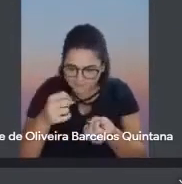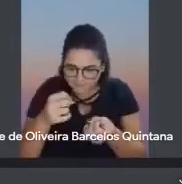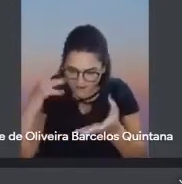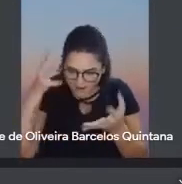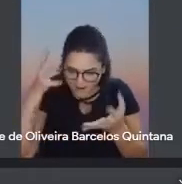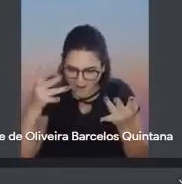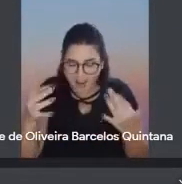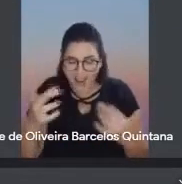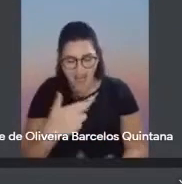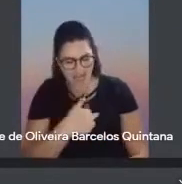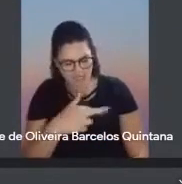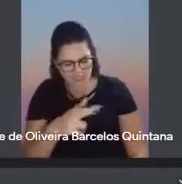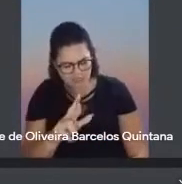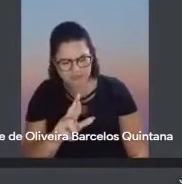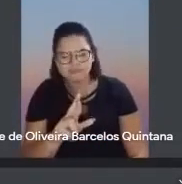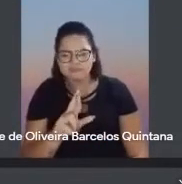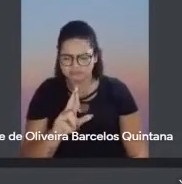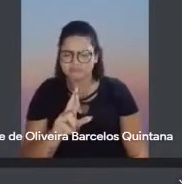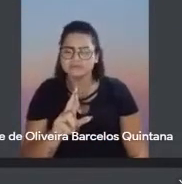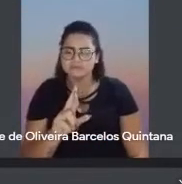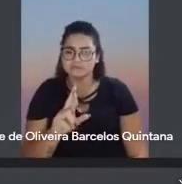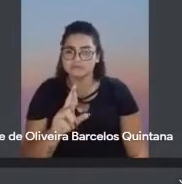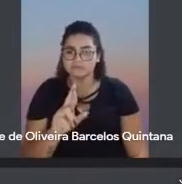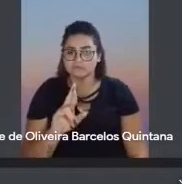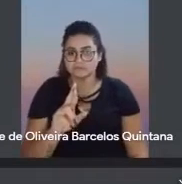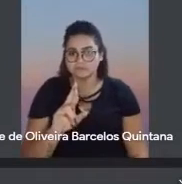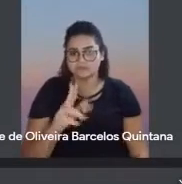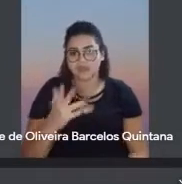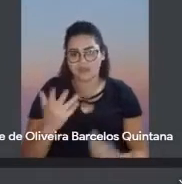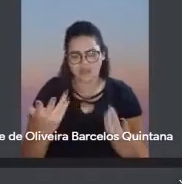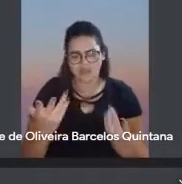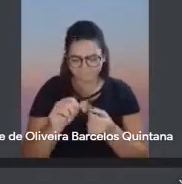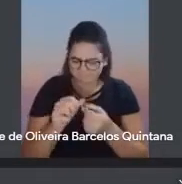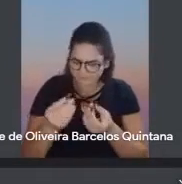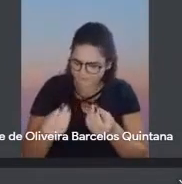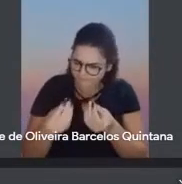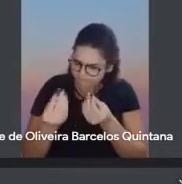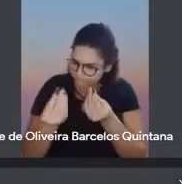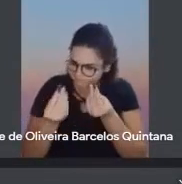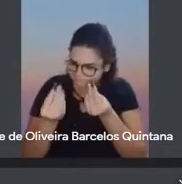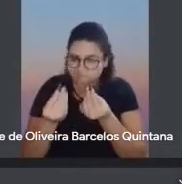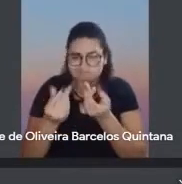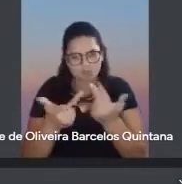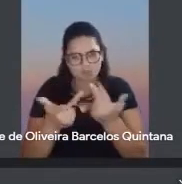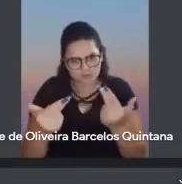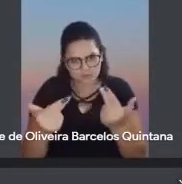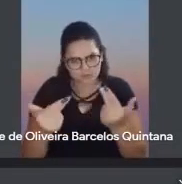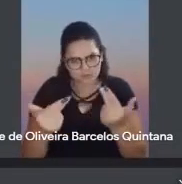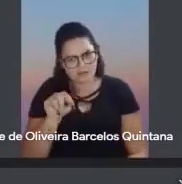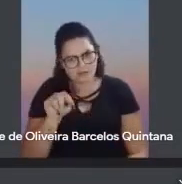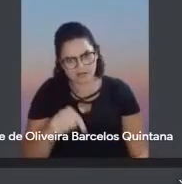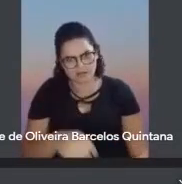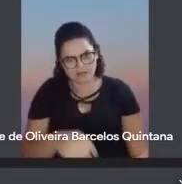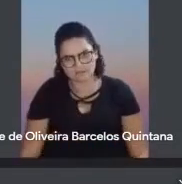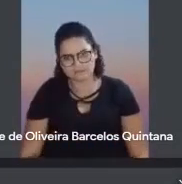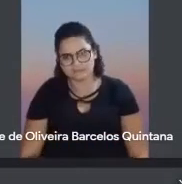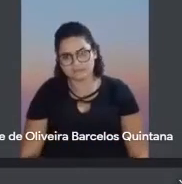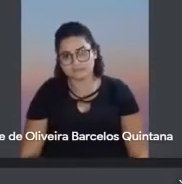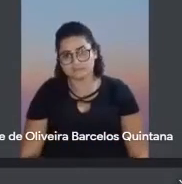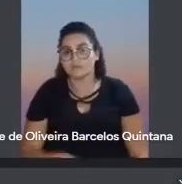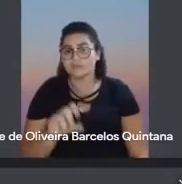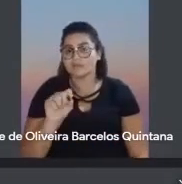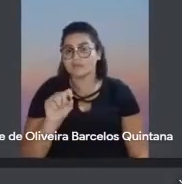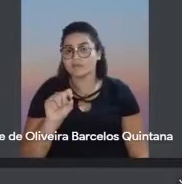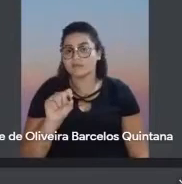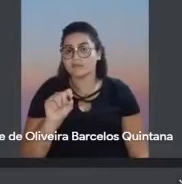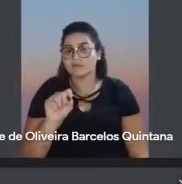a religião, o Marcelo Mosco que vai falar do mana, da força mágica das coisas, né? E os sertões têm isso,